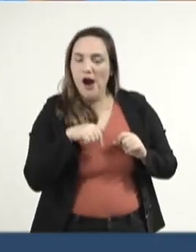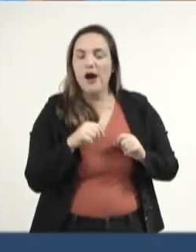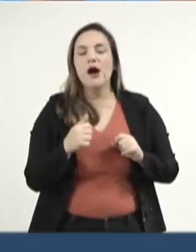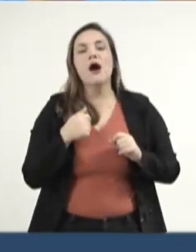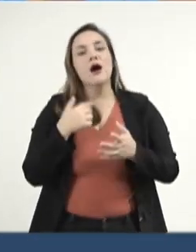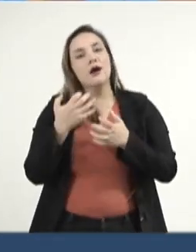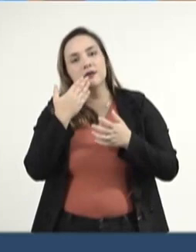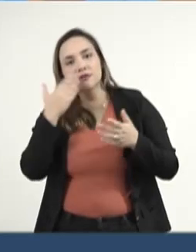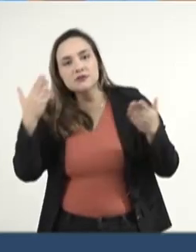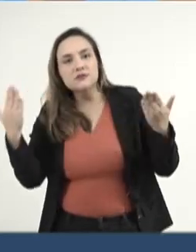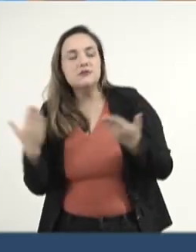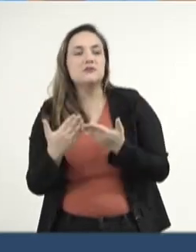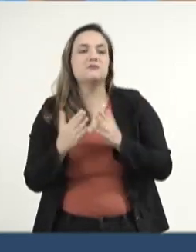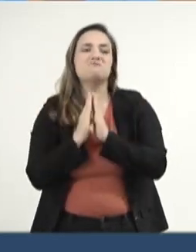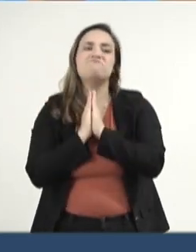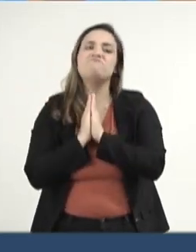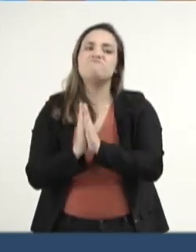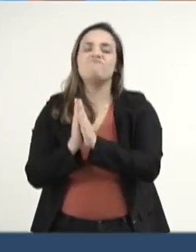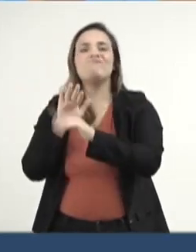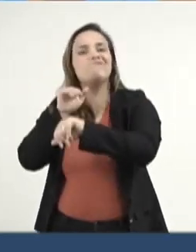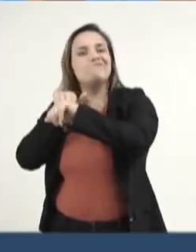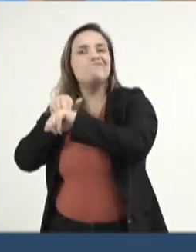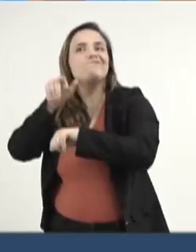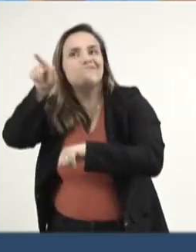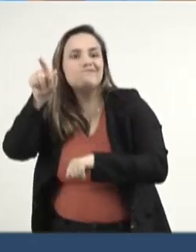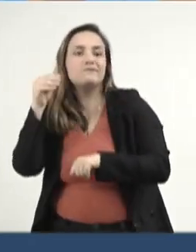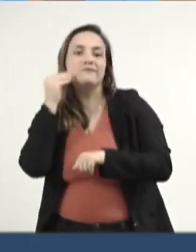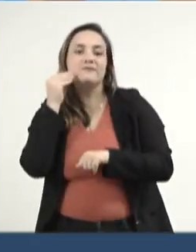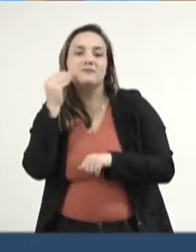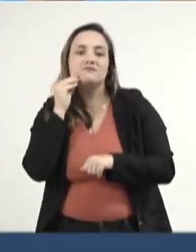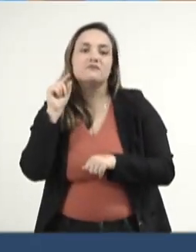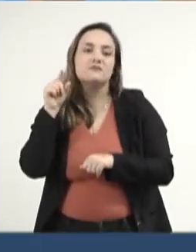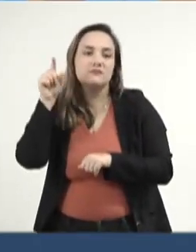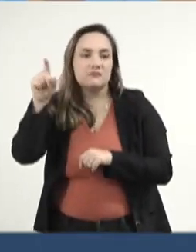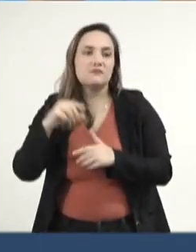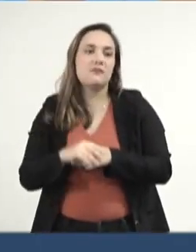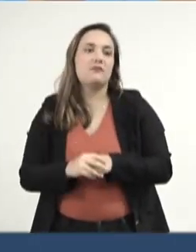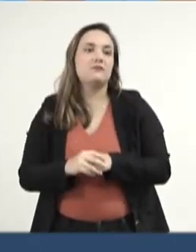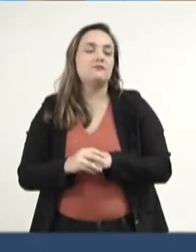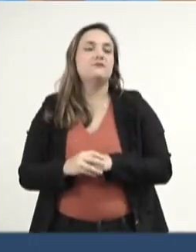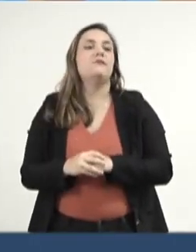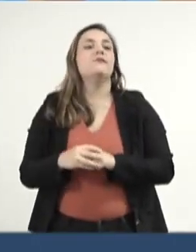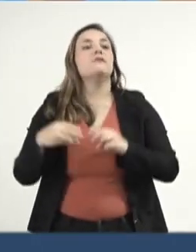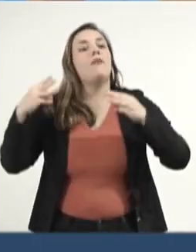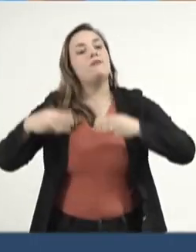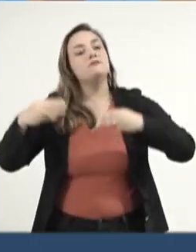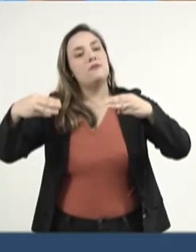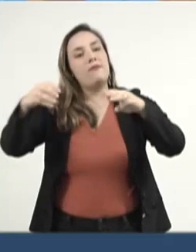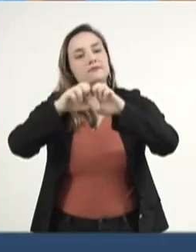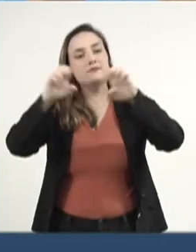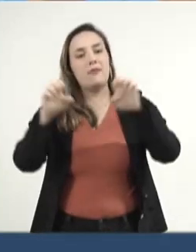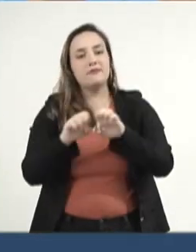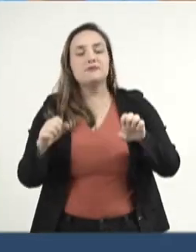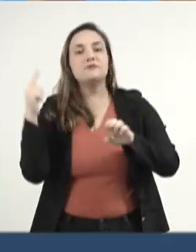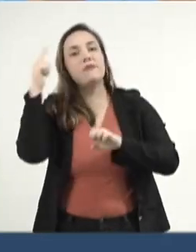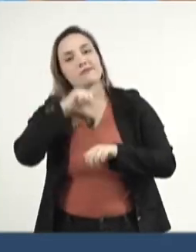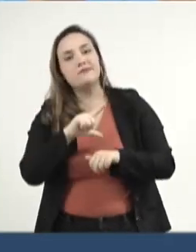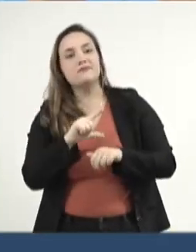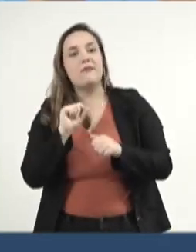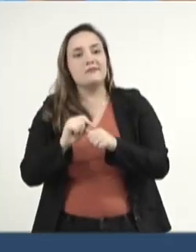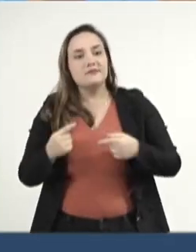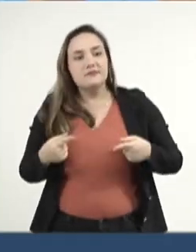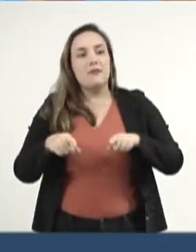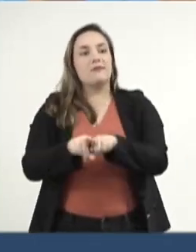de solicitar a sua valiosa interseção junto ao Ministério da Infraestrutura, em prol da viabilização de